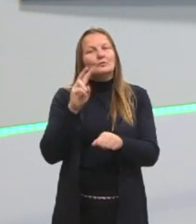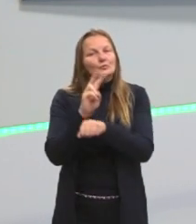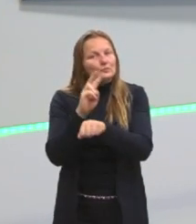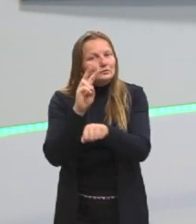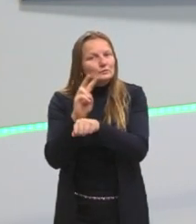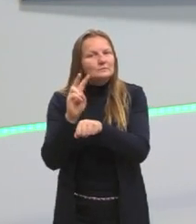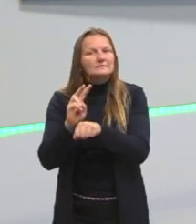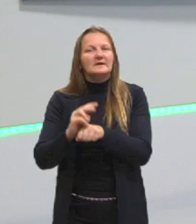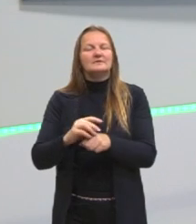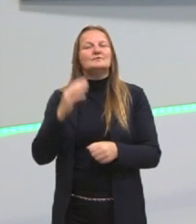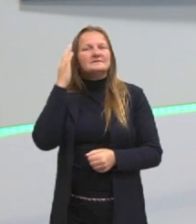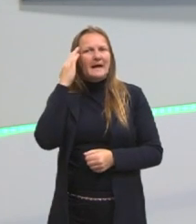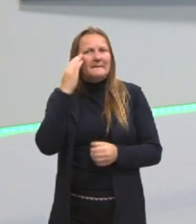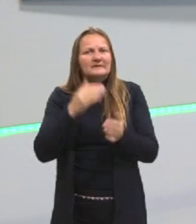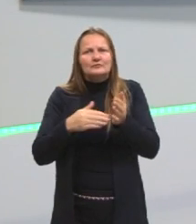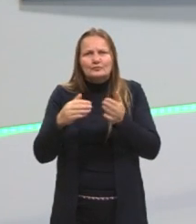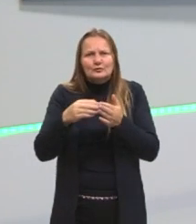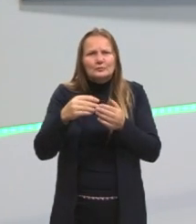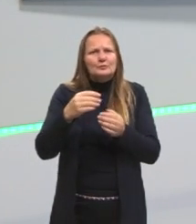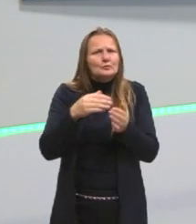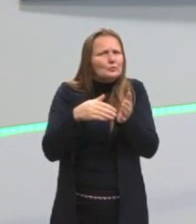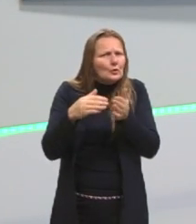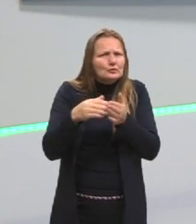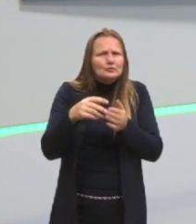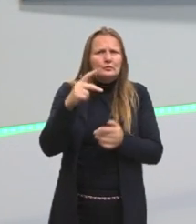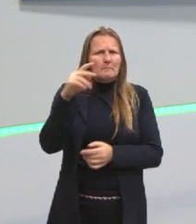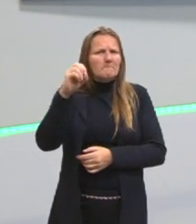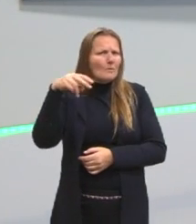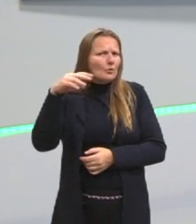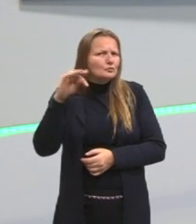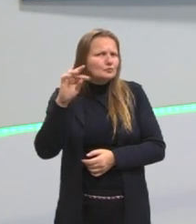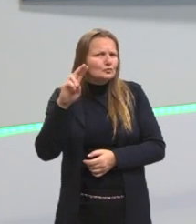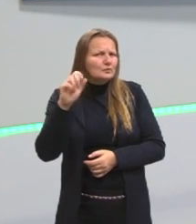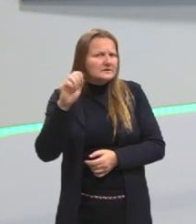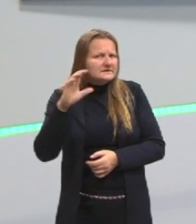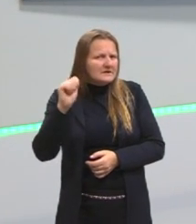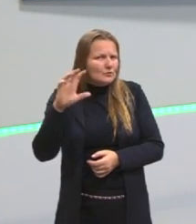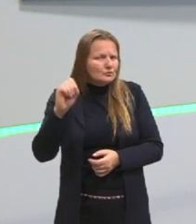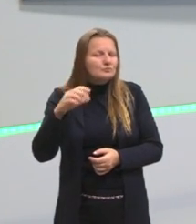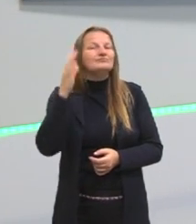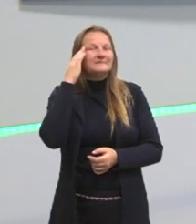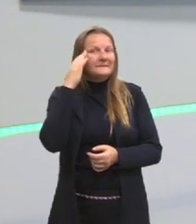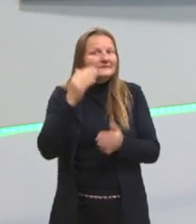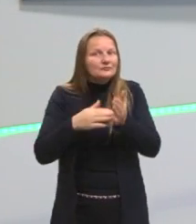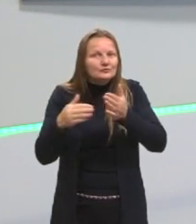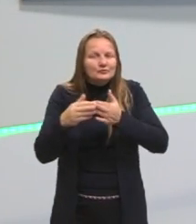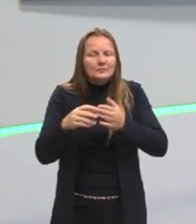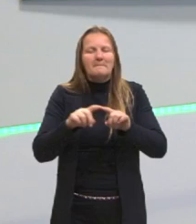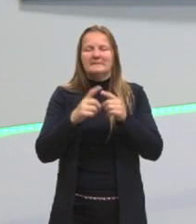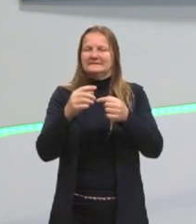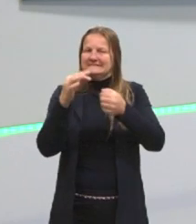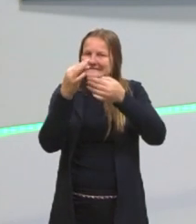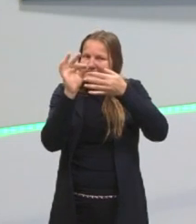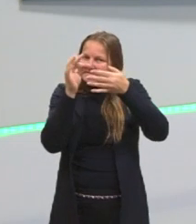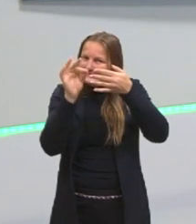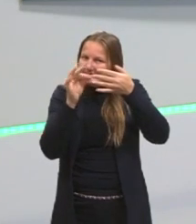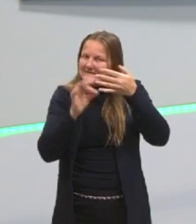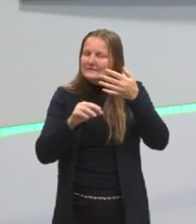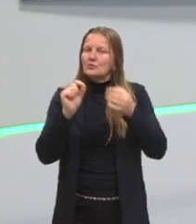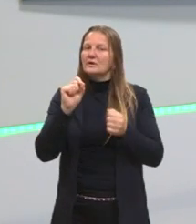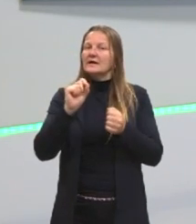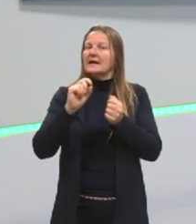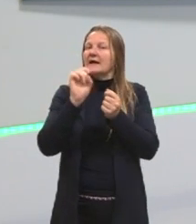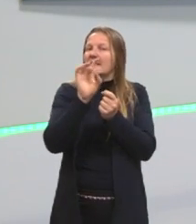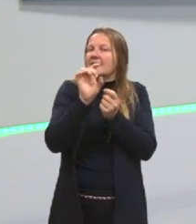usar os sinais de pontuação, mas fica atento e atenta a este detalhe do significado de